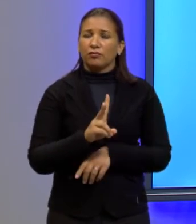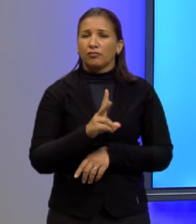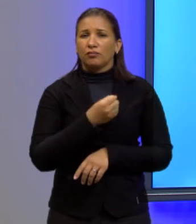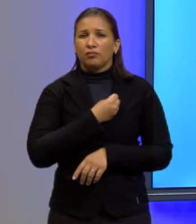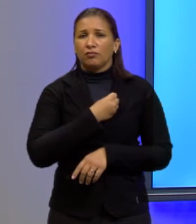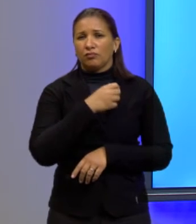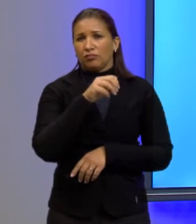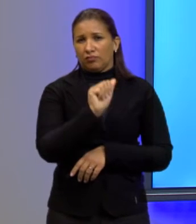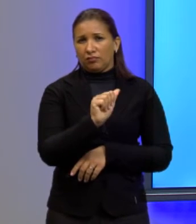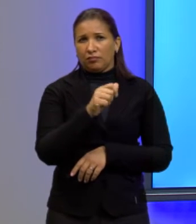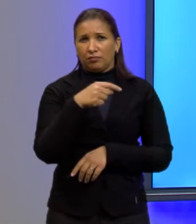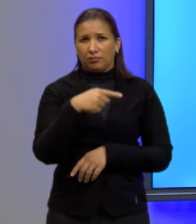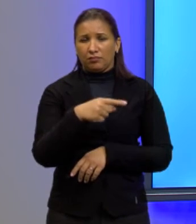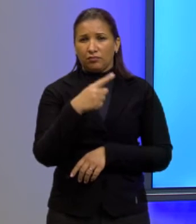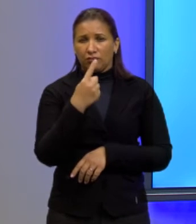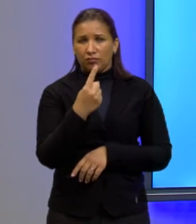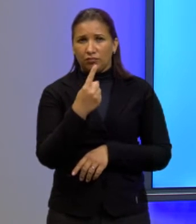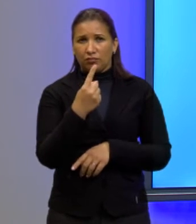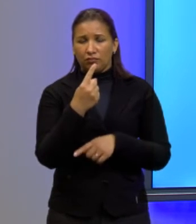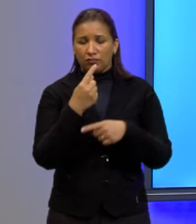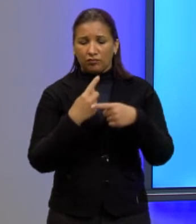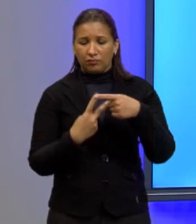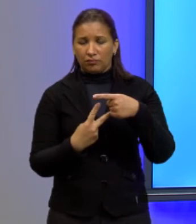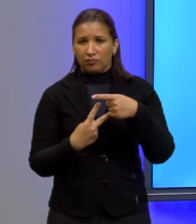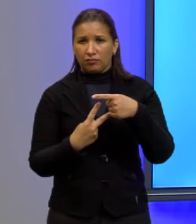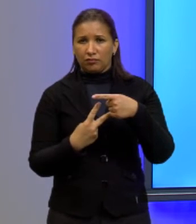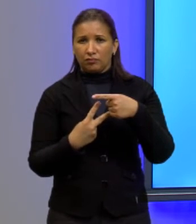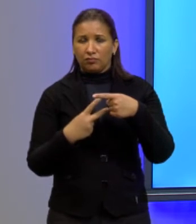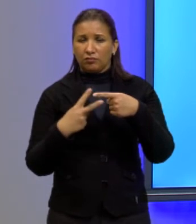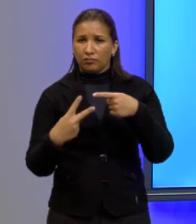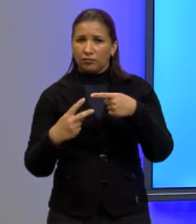do A menos 1 sobre 225